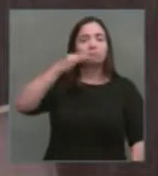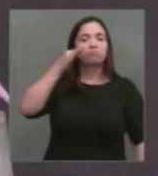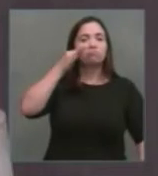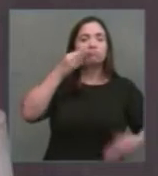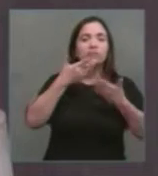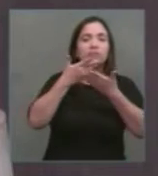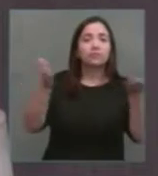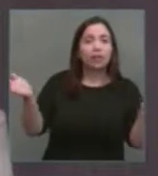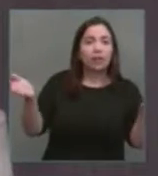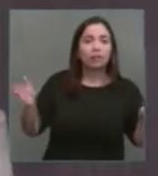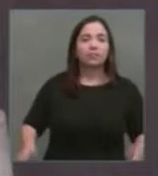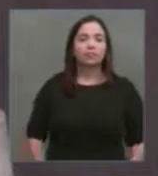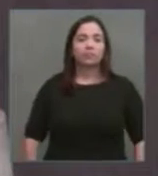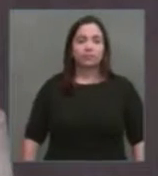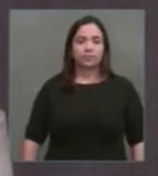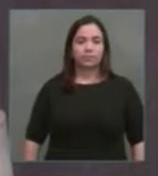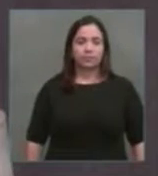bom dia.